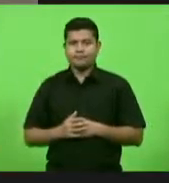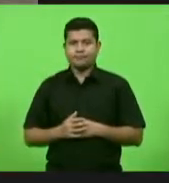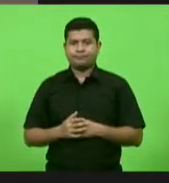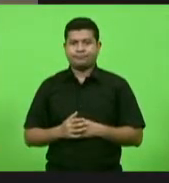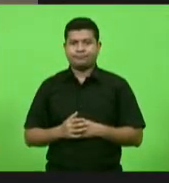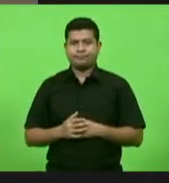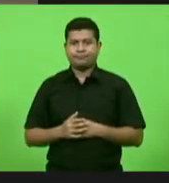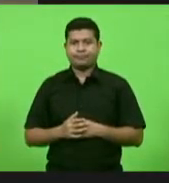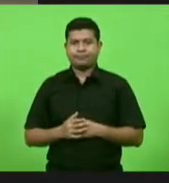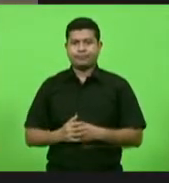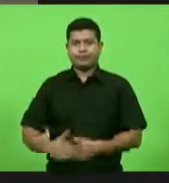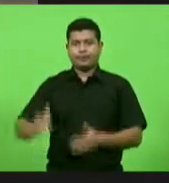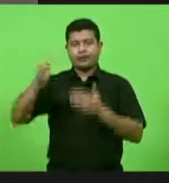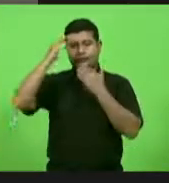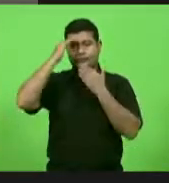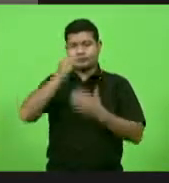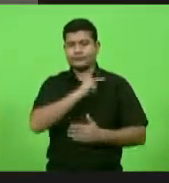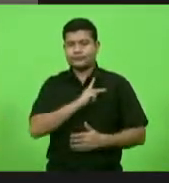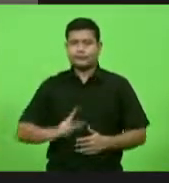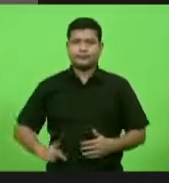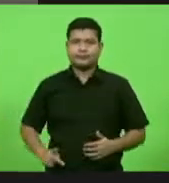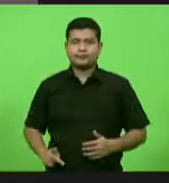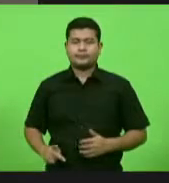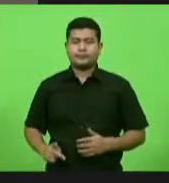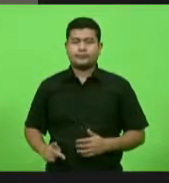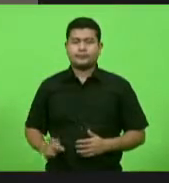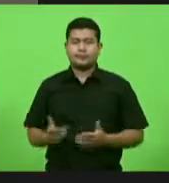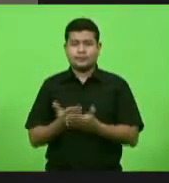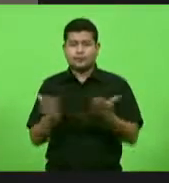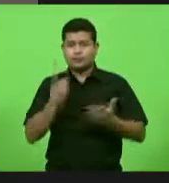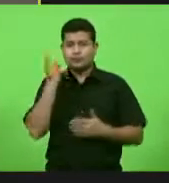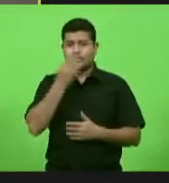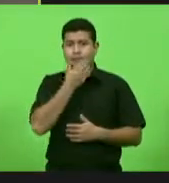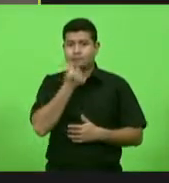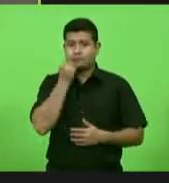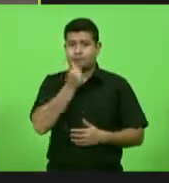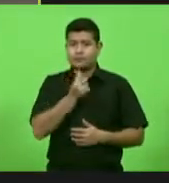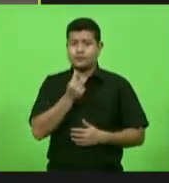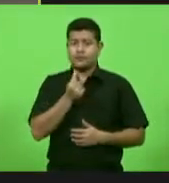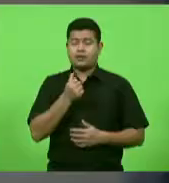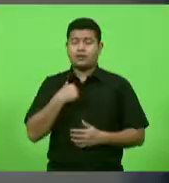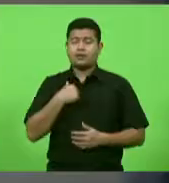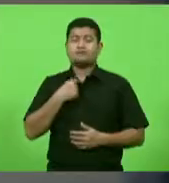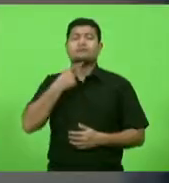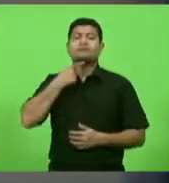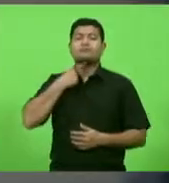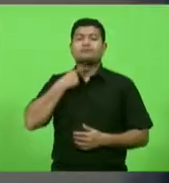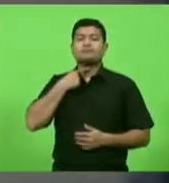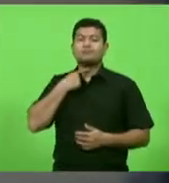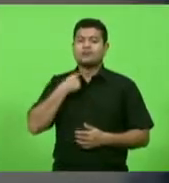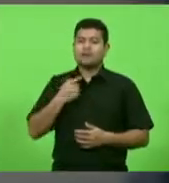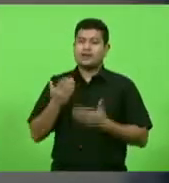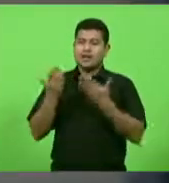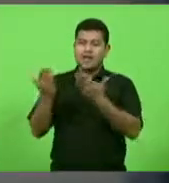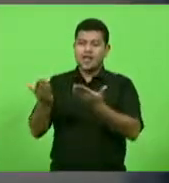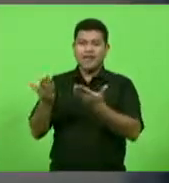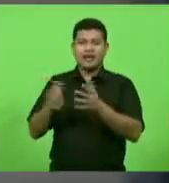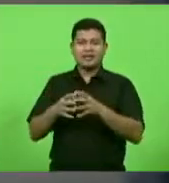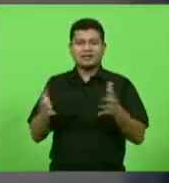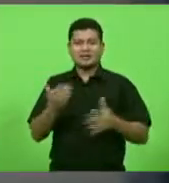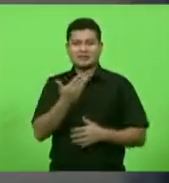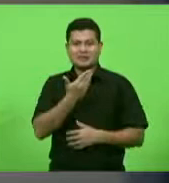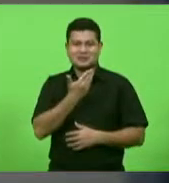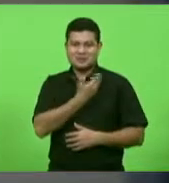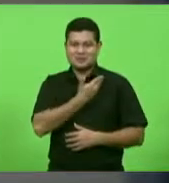Obrigado, presidente. Senhores deputados, deputadas, quero desejar aqui ao meu grande amigo Jean Coimbra